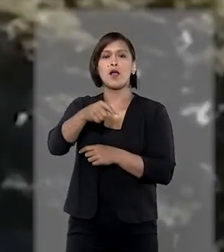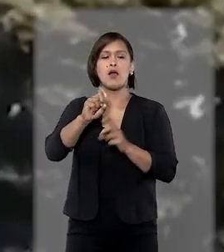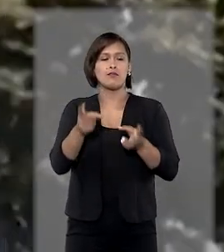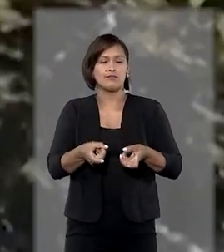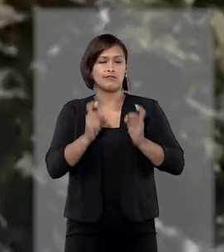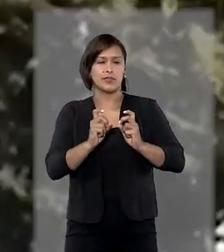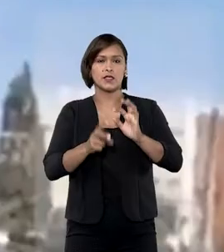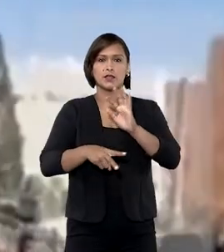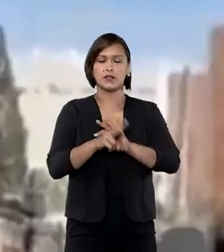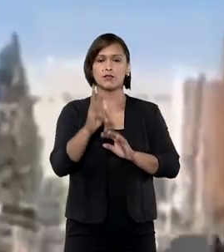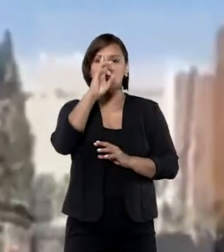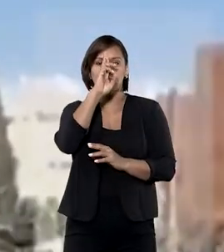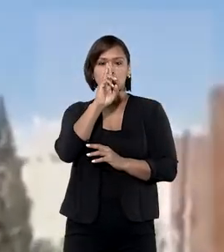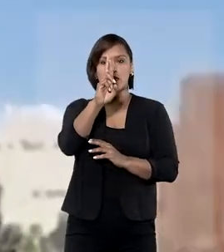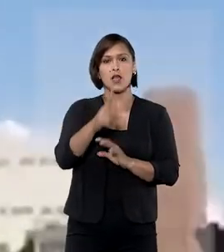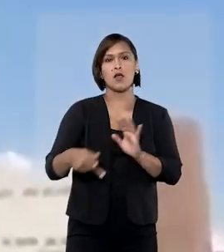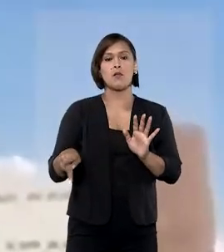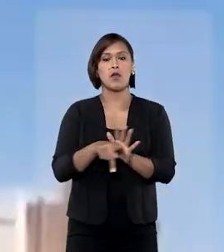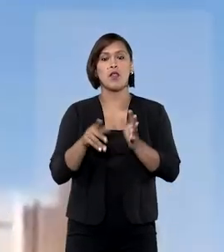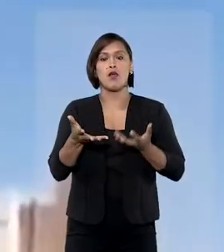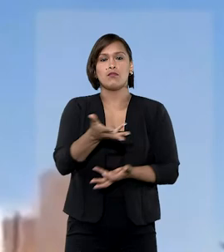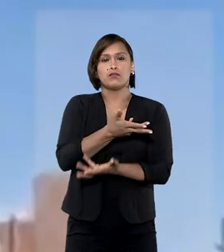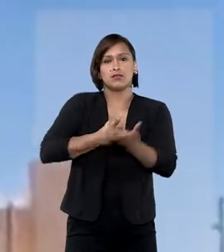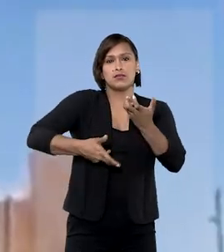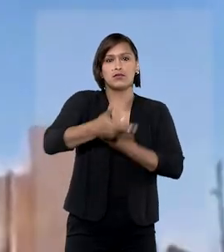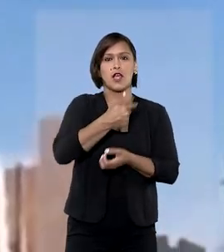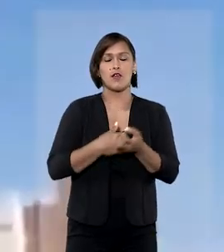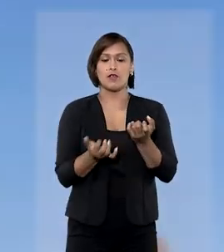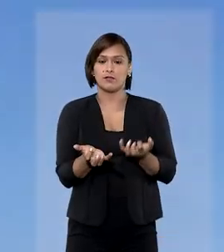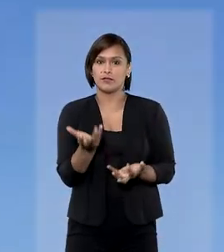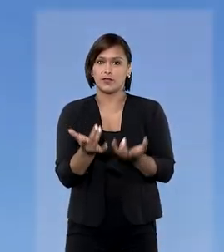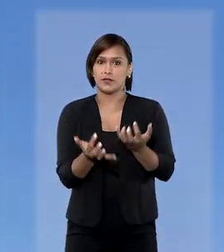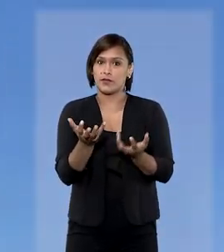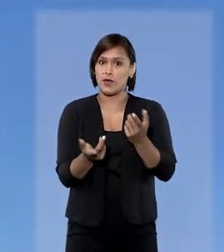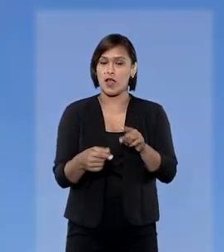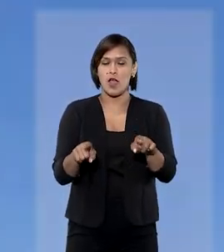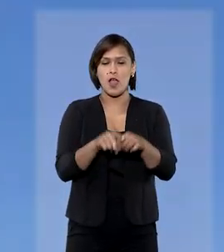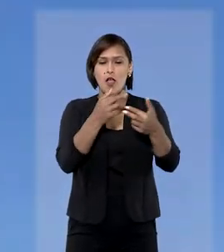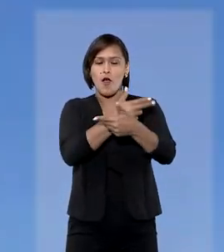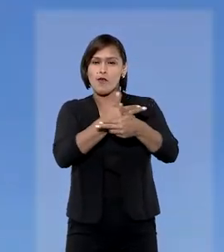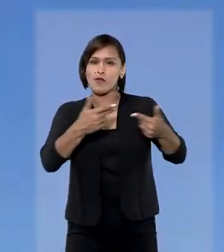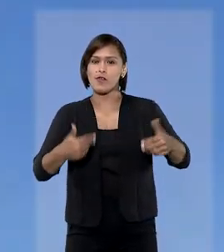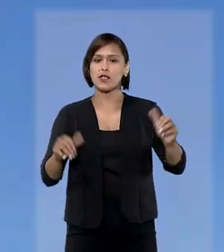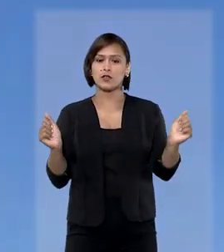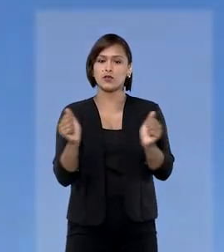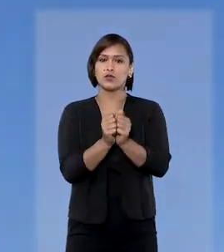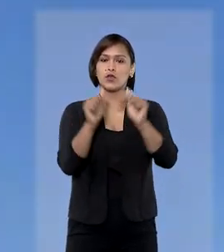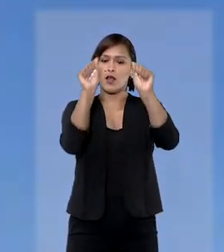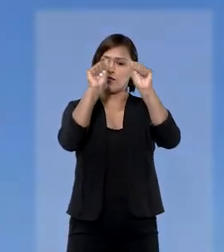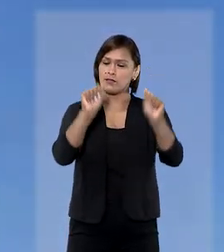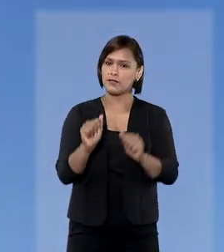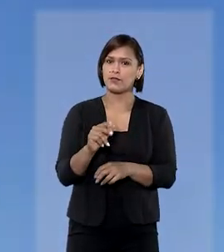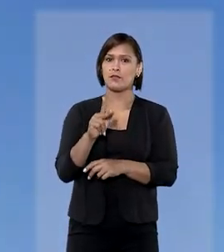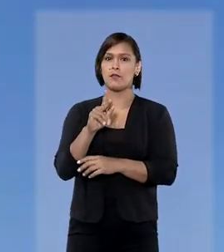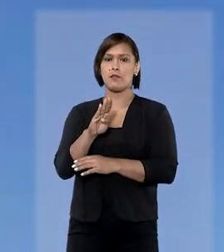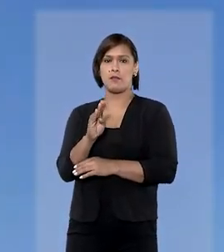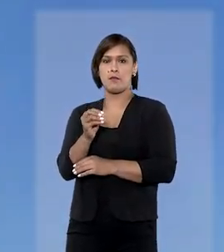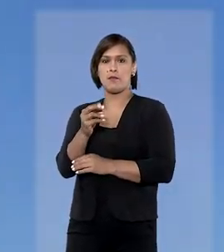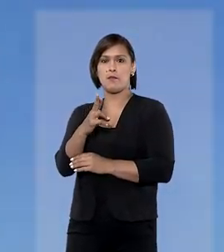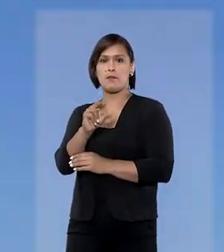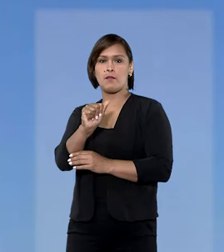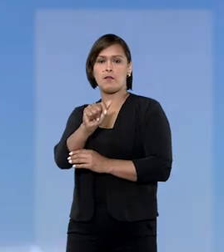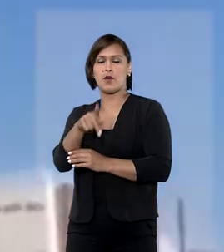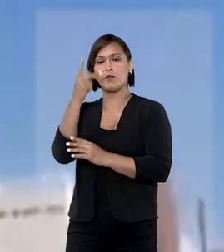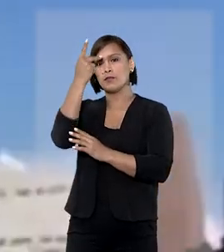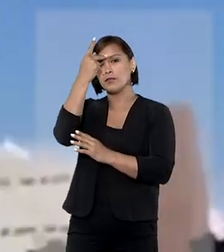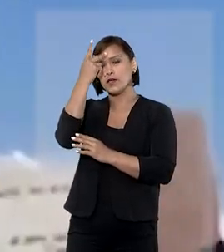identificado como um dos responsáveis pelo protesto no qual foram queimados pneus junto à estátua do bandeirante Emanuel Borba Gato, na cidade